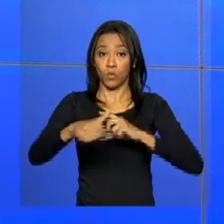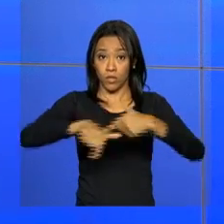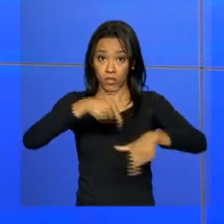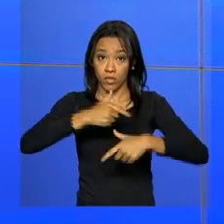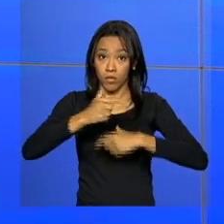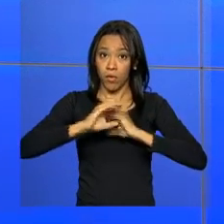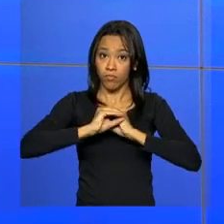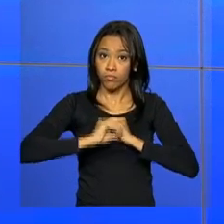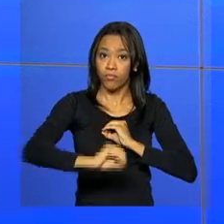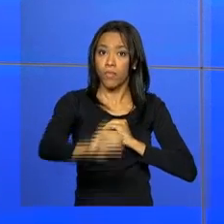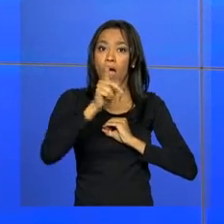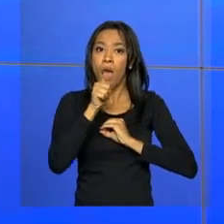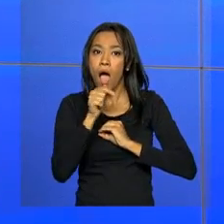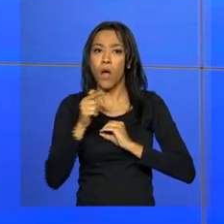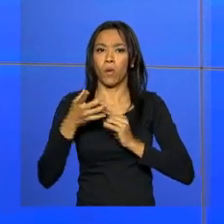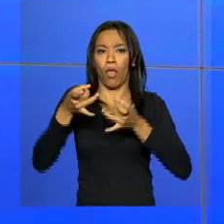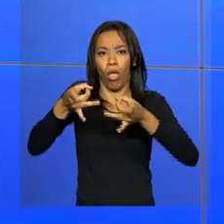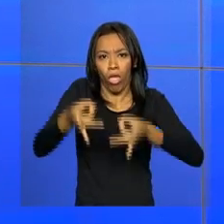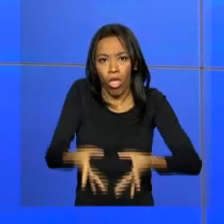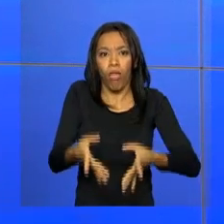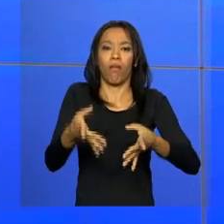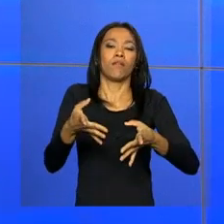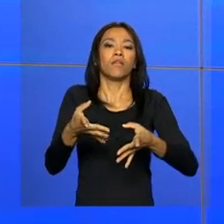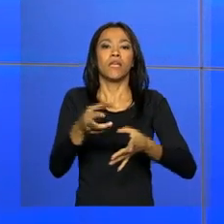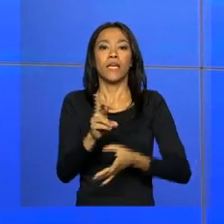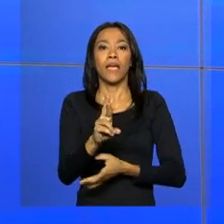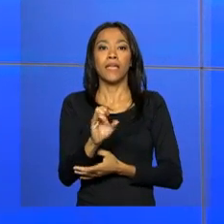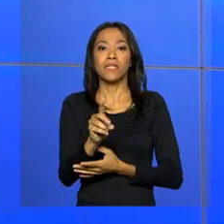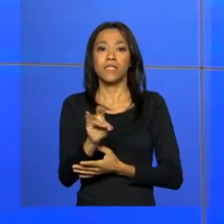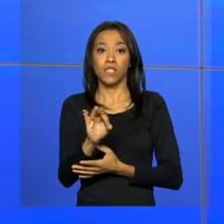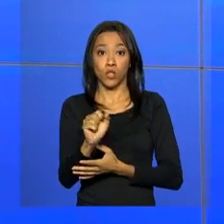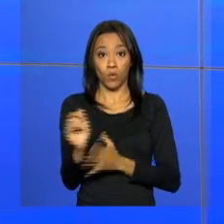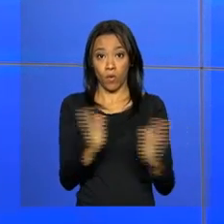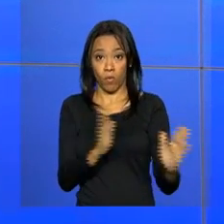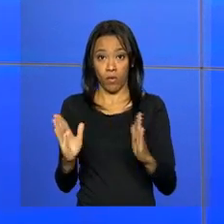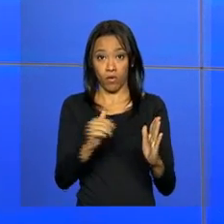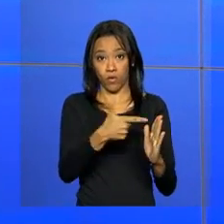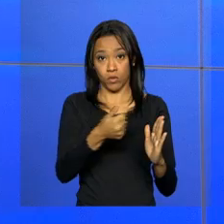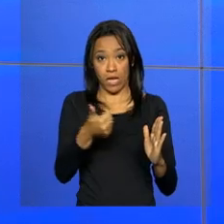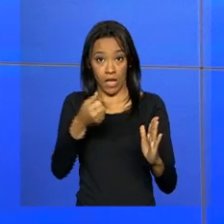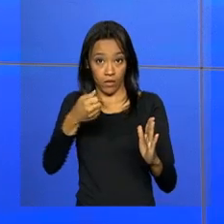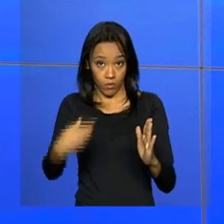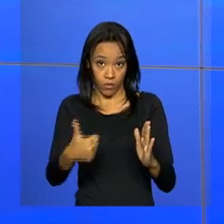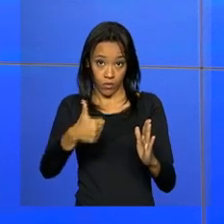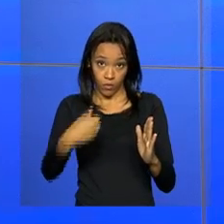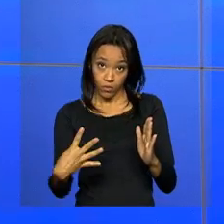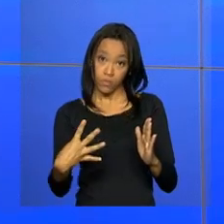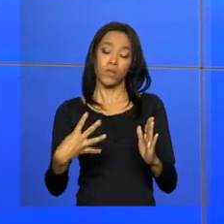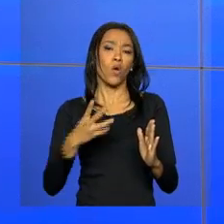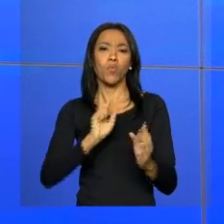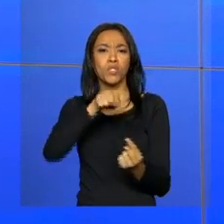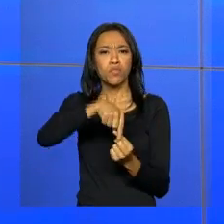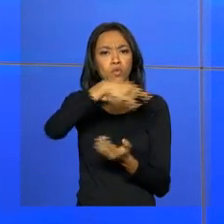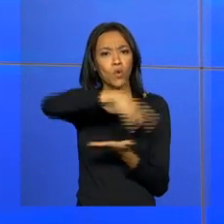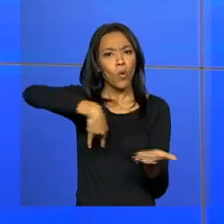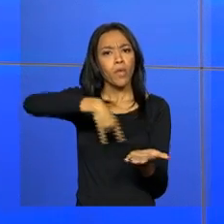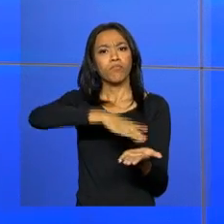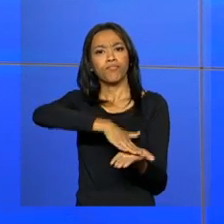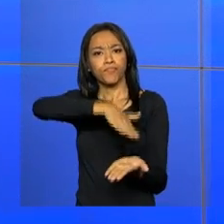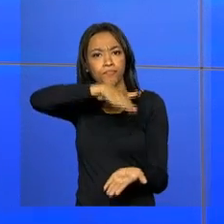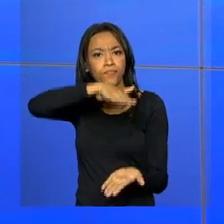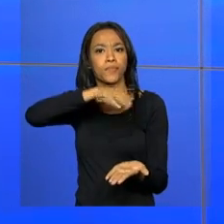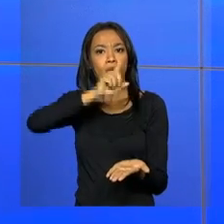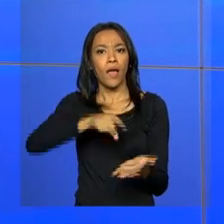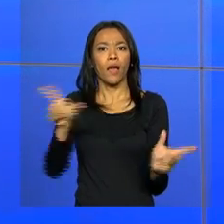e de manejo e resíduos sólidos urbanos referentes ao ano de 2014. Os documentos têm como base dados do Sistema